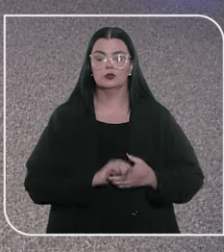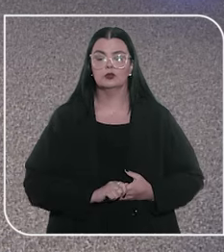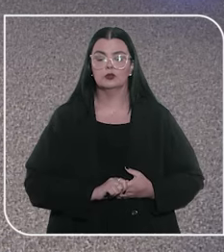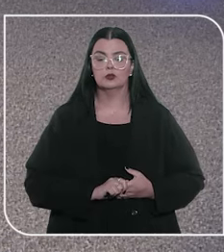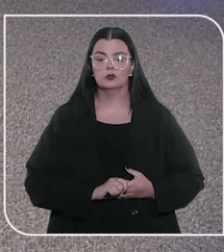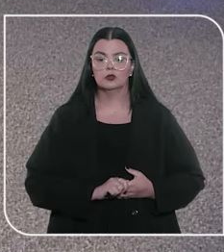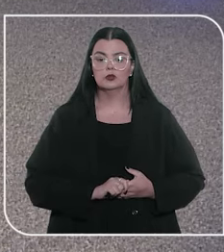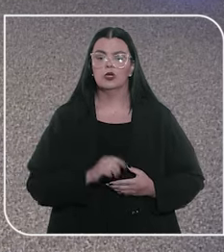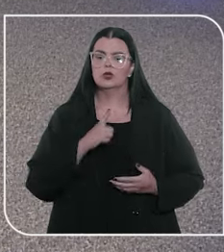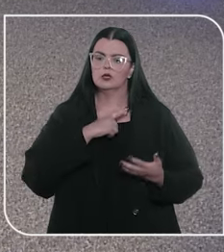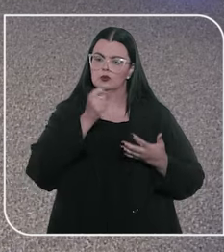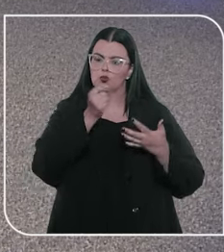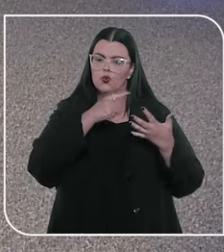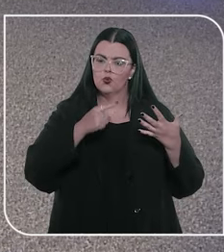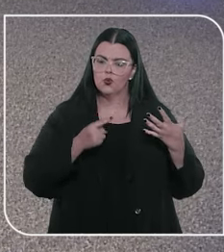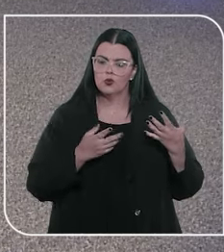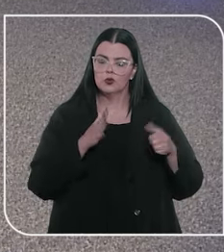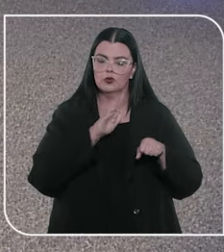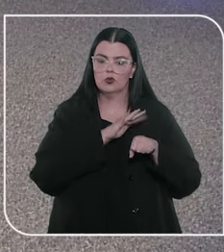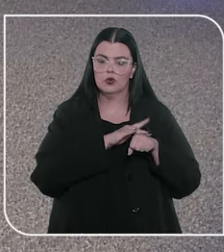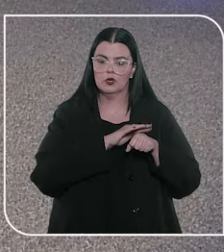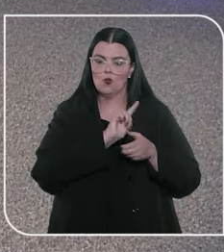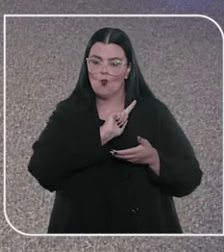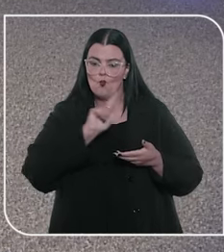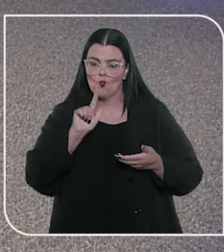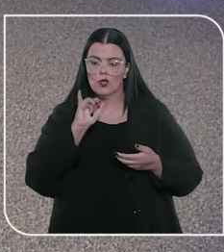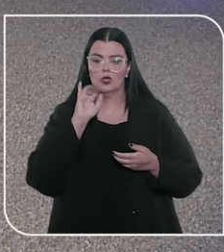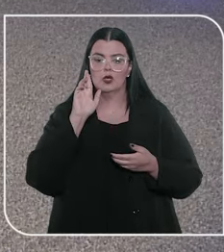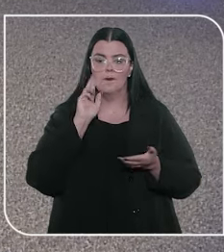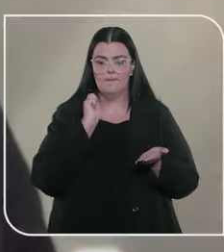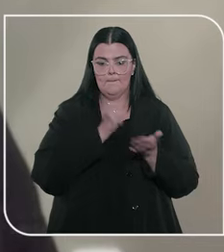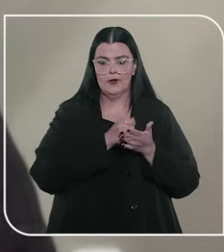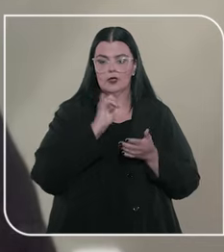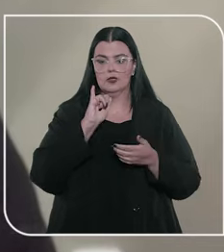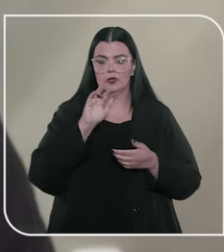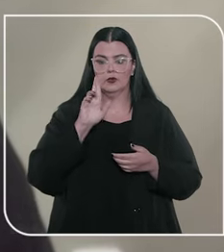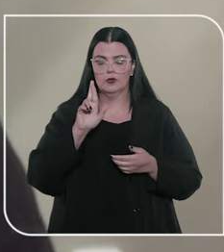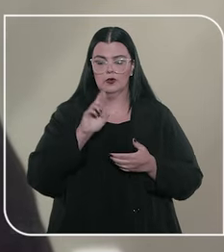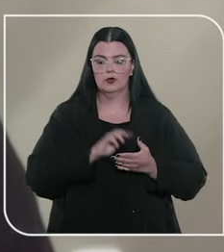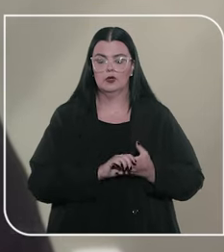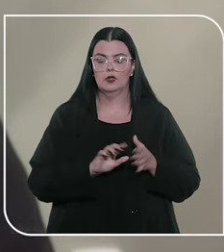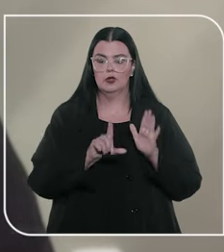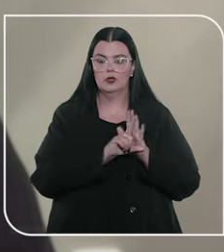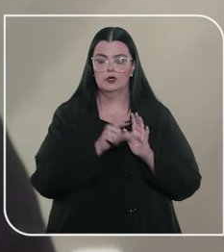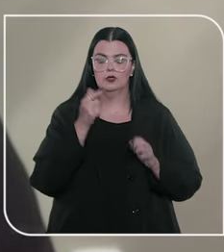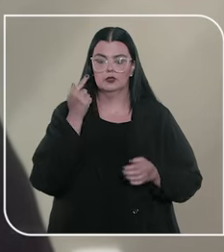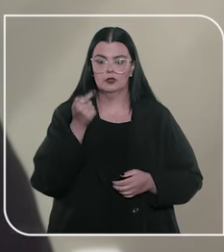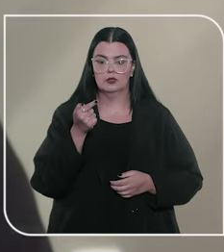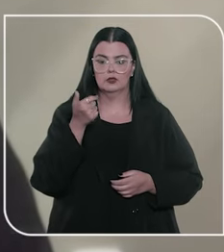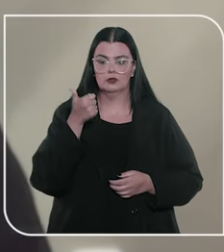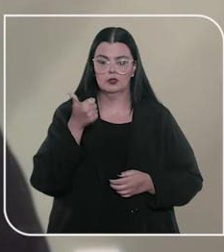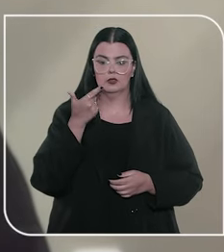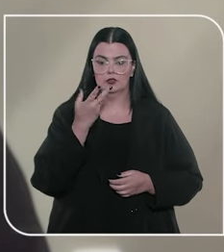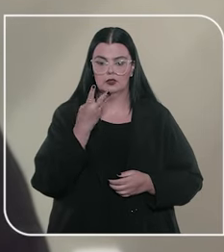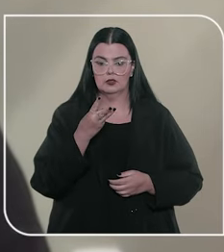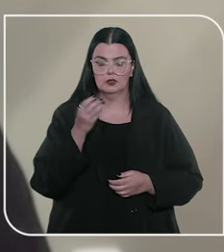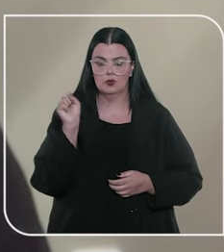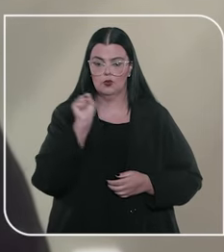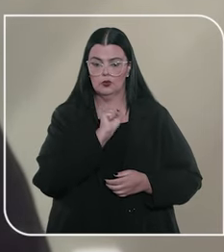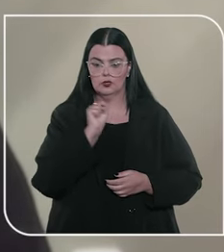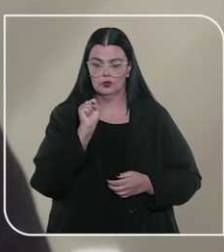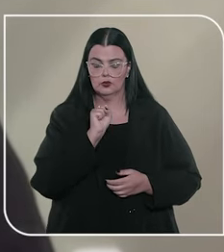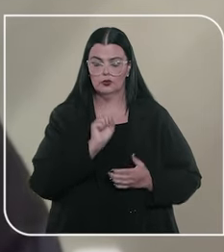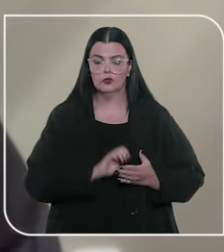Lá no rol de doenças que são isentas do imposto de renda, previstas na Lei nº.713, de